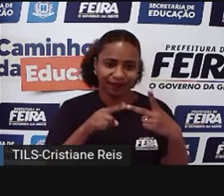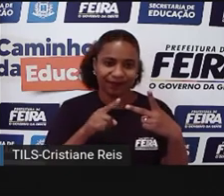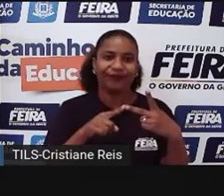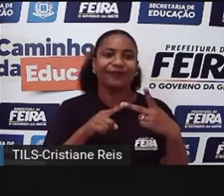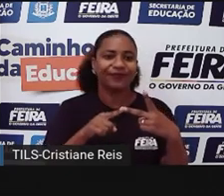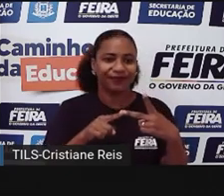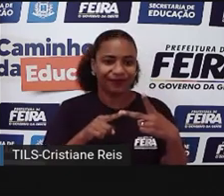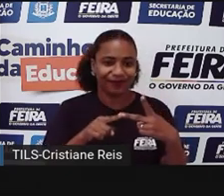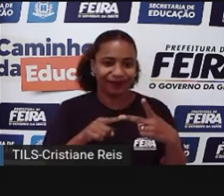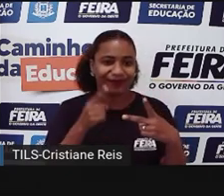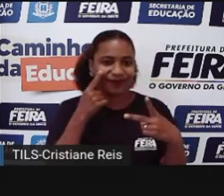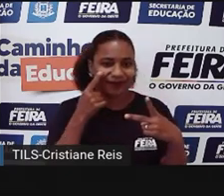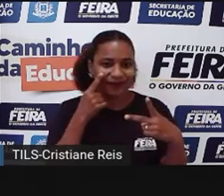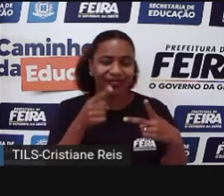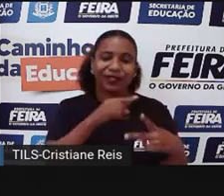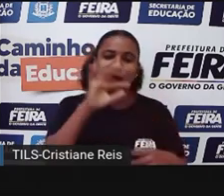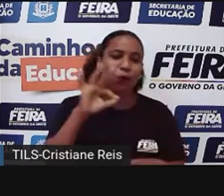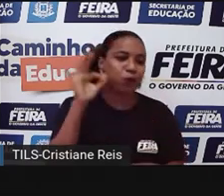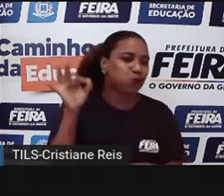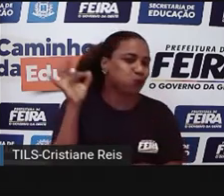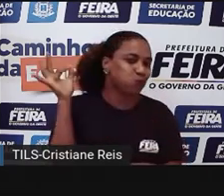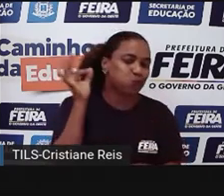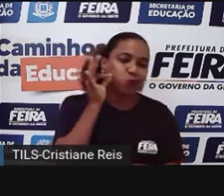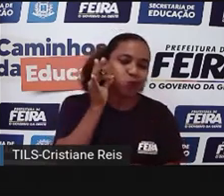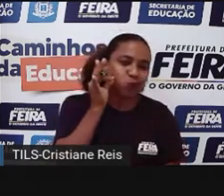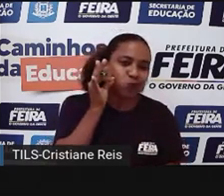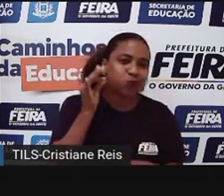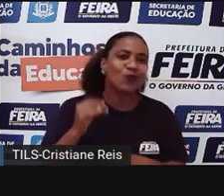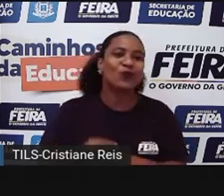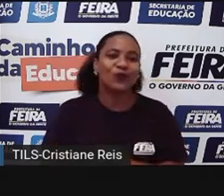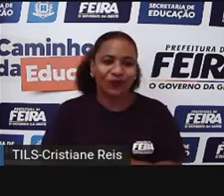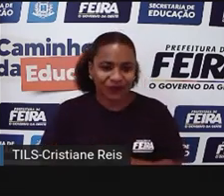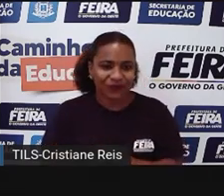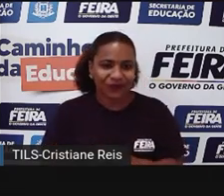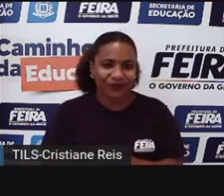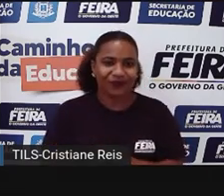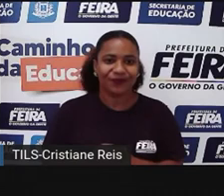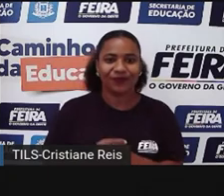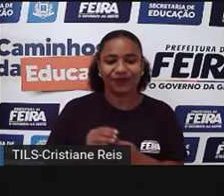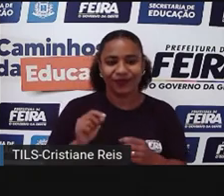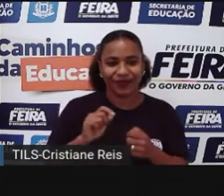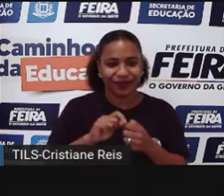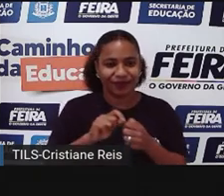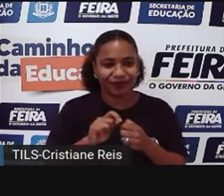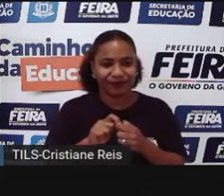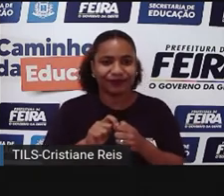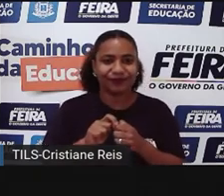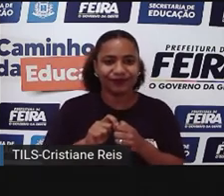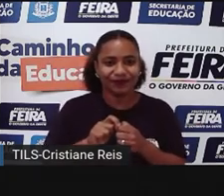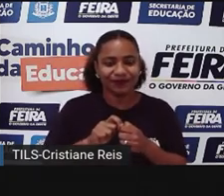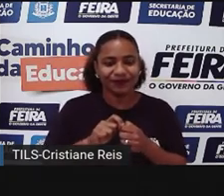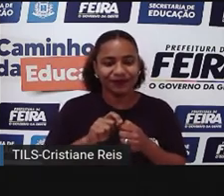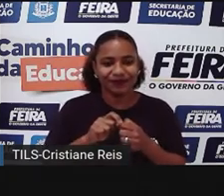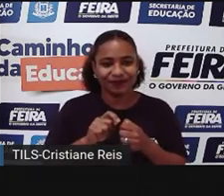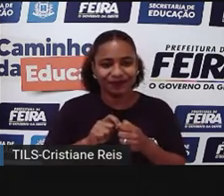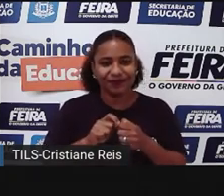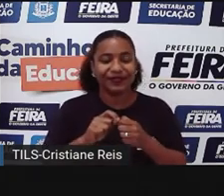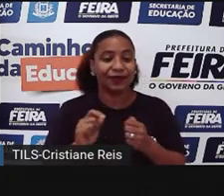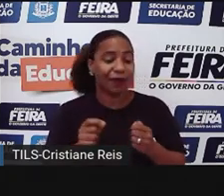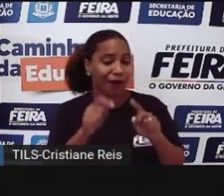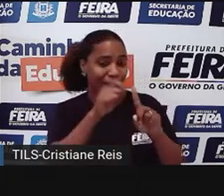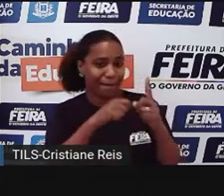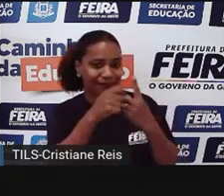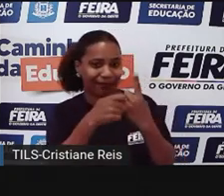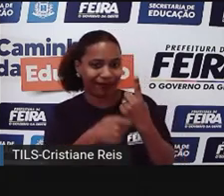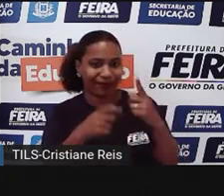atrás dos maribondos. Então, o foi que ele fez? Ele começou a, botou numa palma de bananeira muita